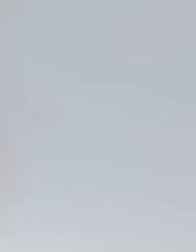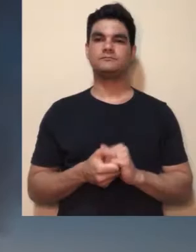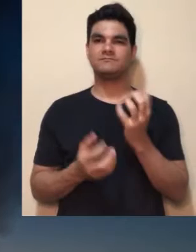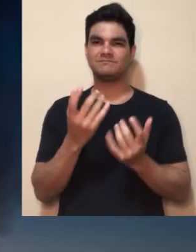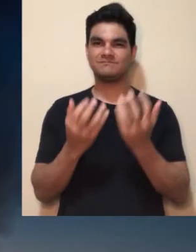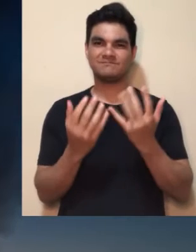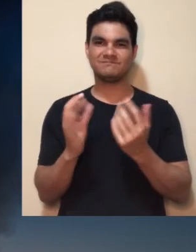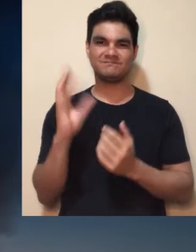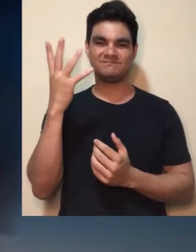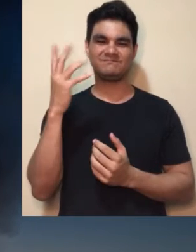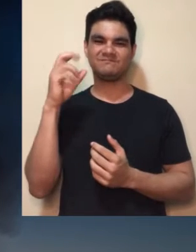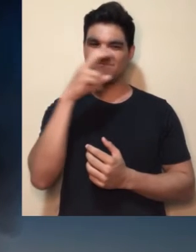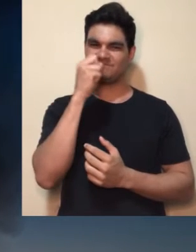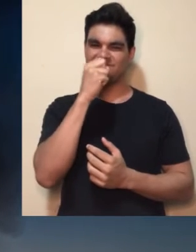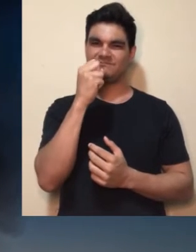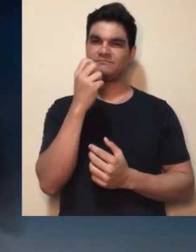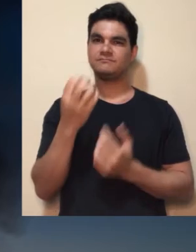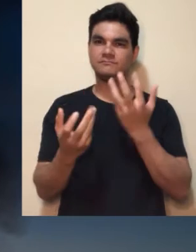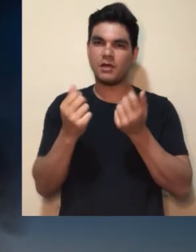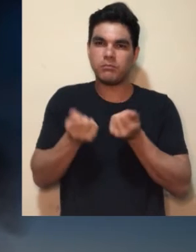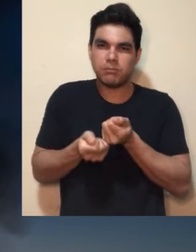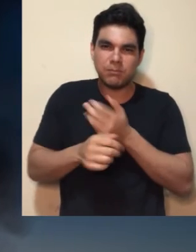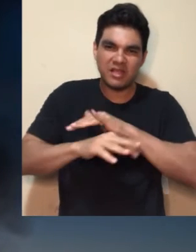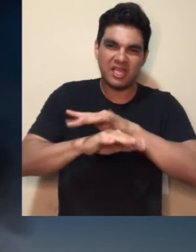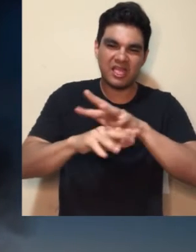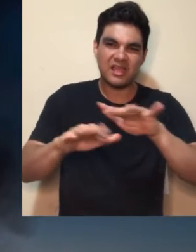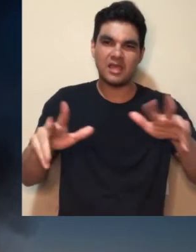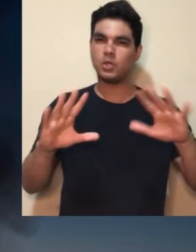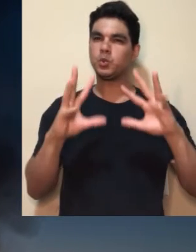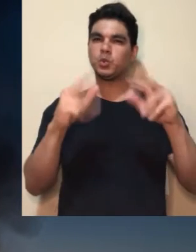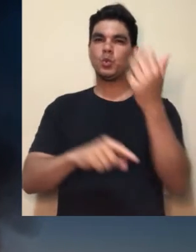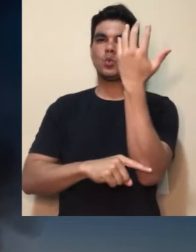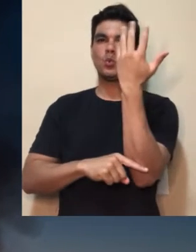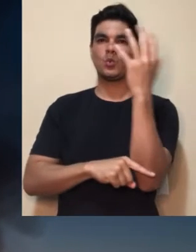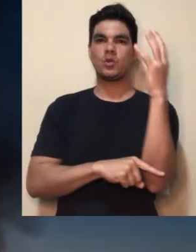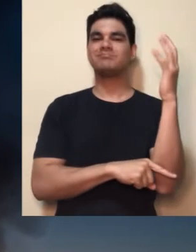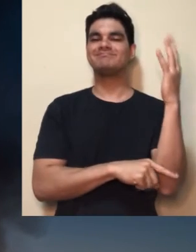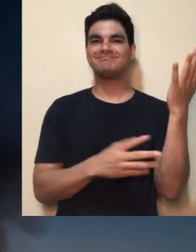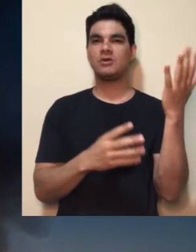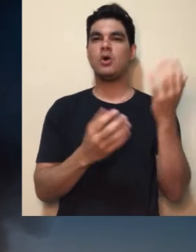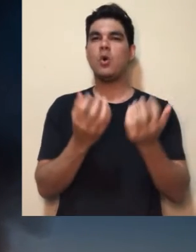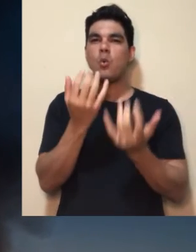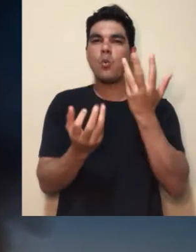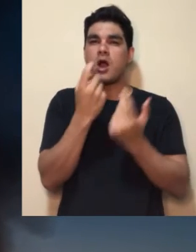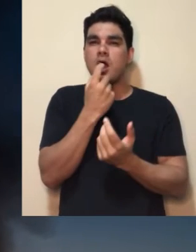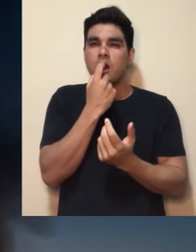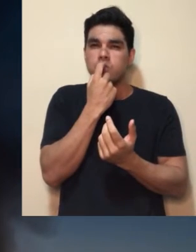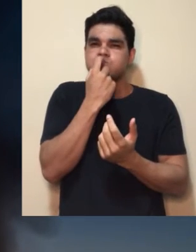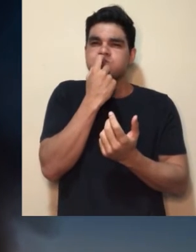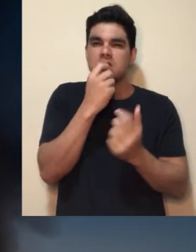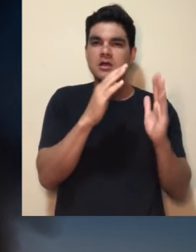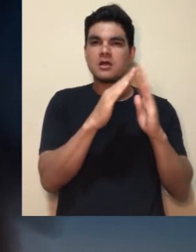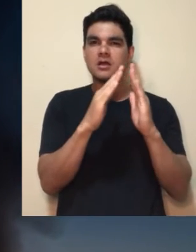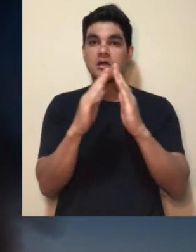O fogo vem com muita força e vem queimando toda a vegetação que tem aqui atrás. Nisso,